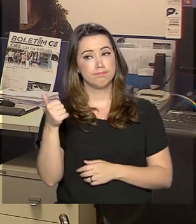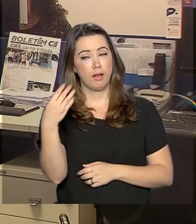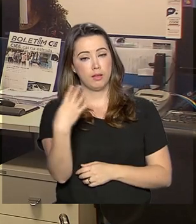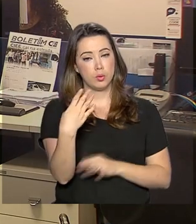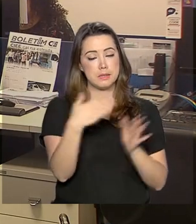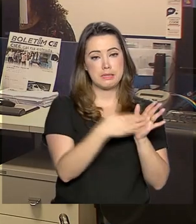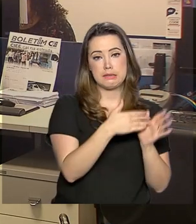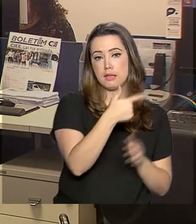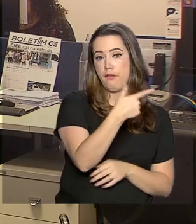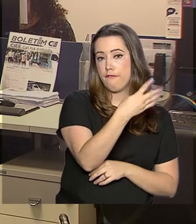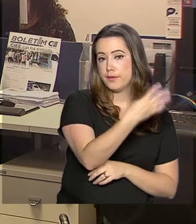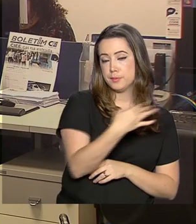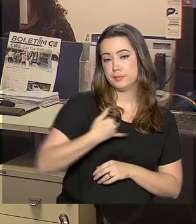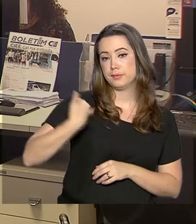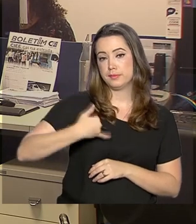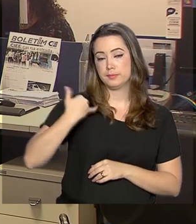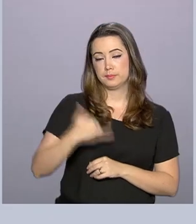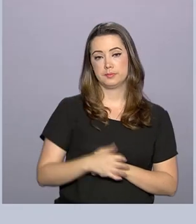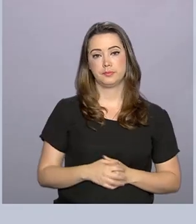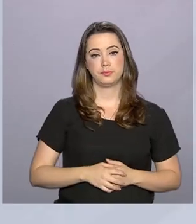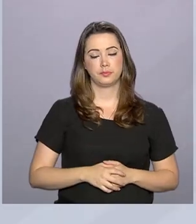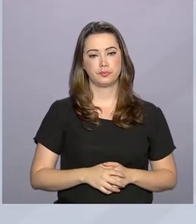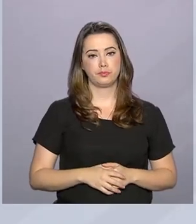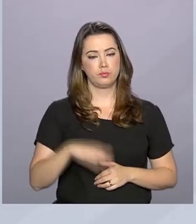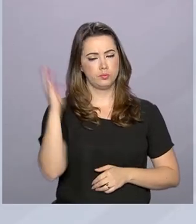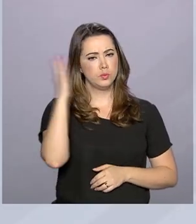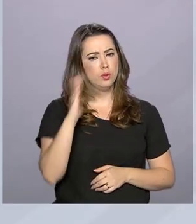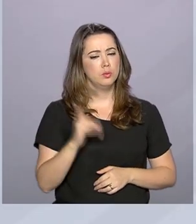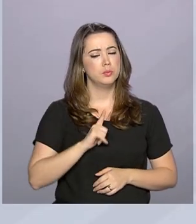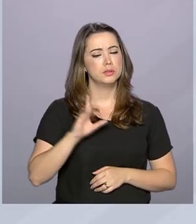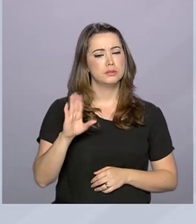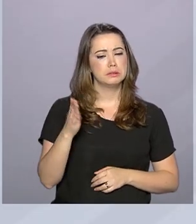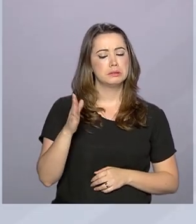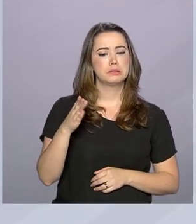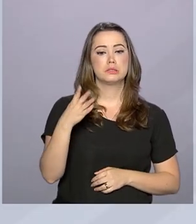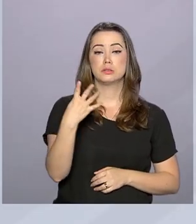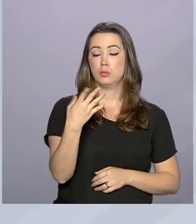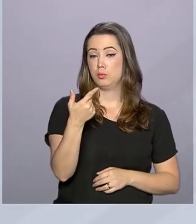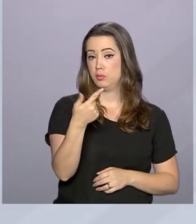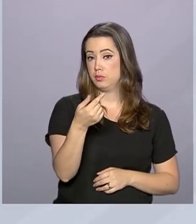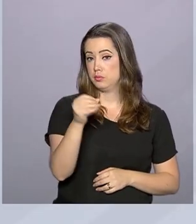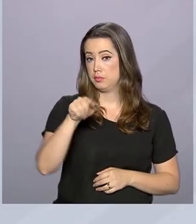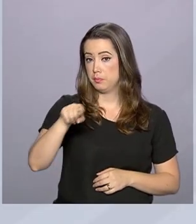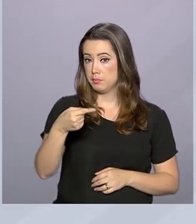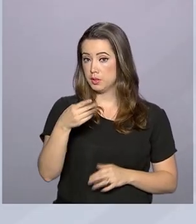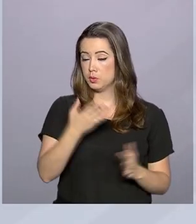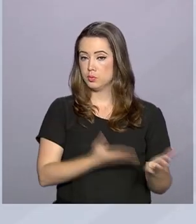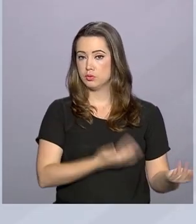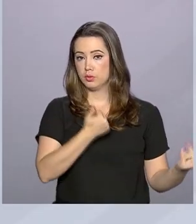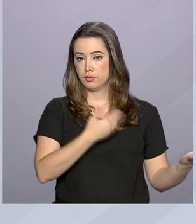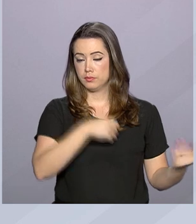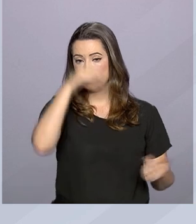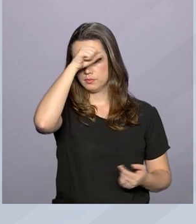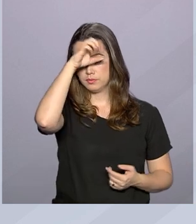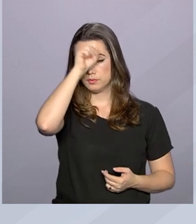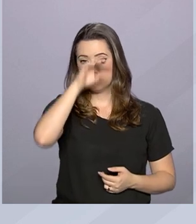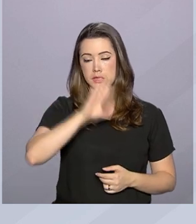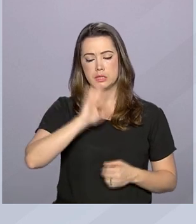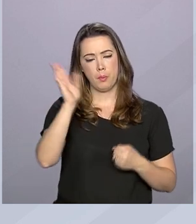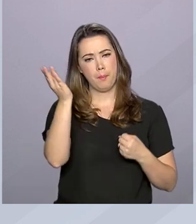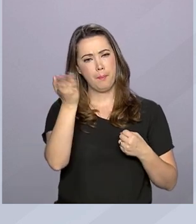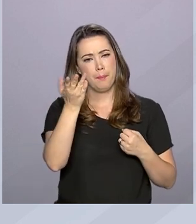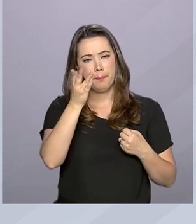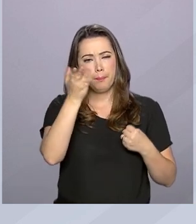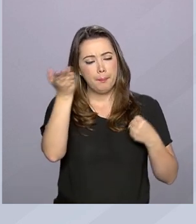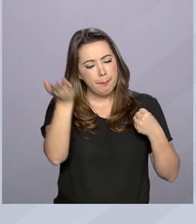14 e 24 anos de idade. No Brasil, existem cerca de 470 mil jovens aprendizes. Se a cota mínima